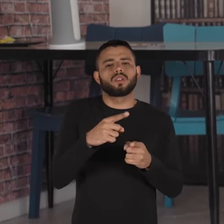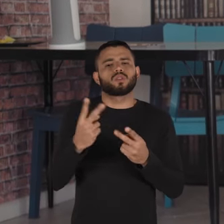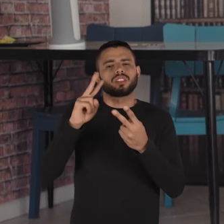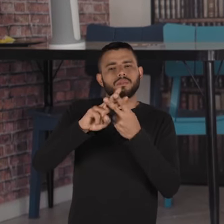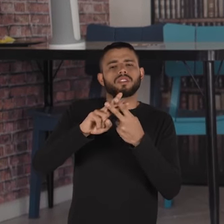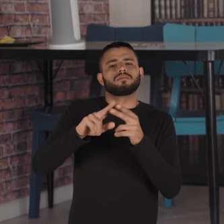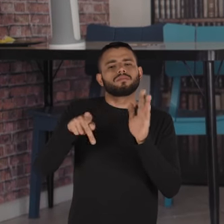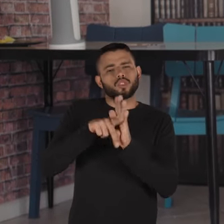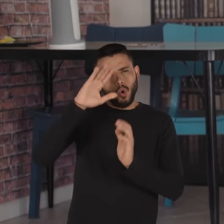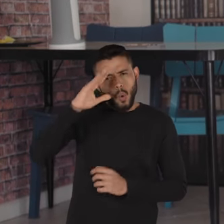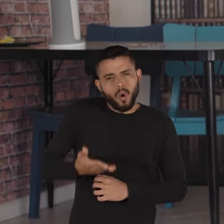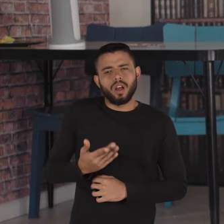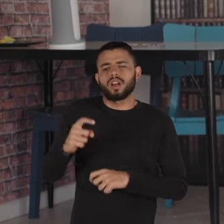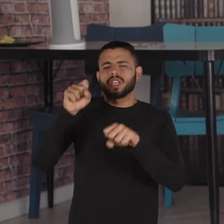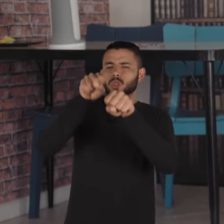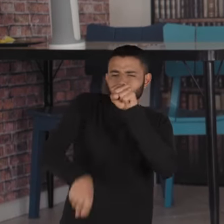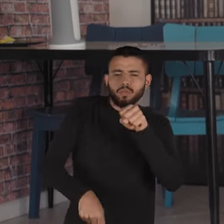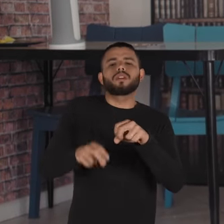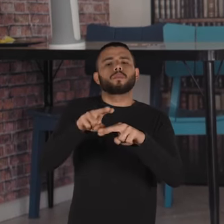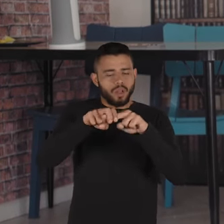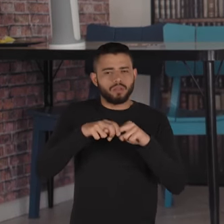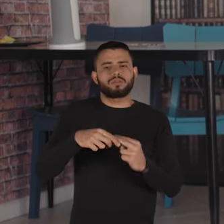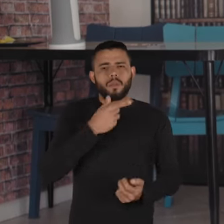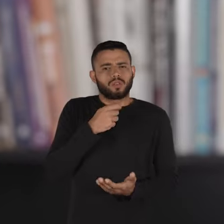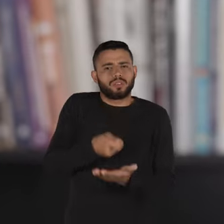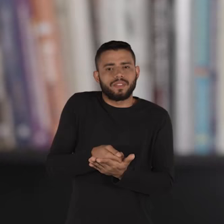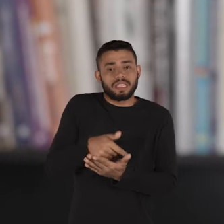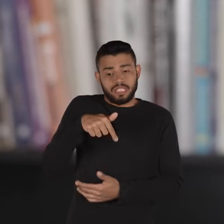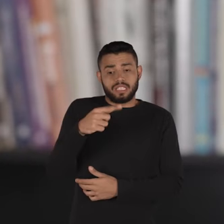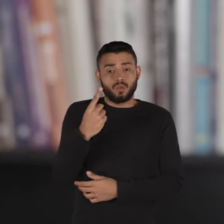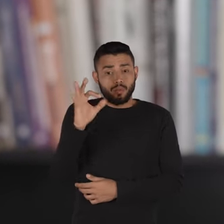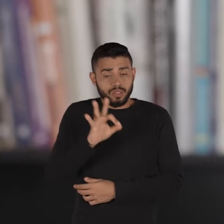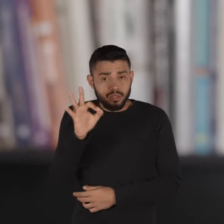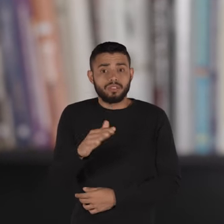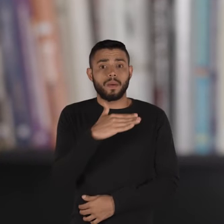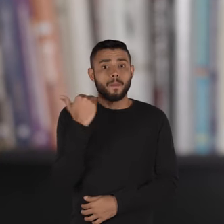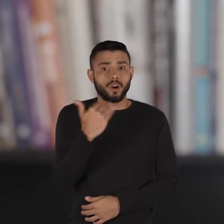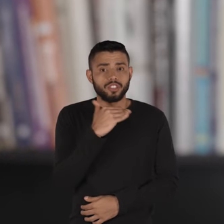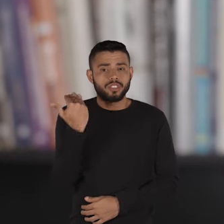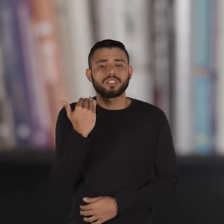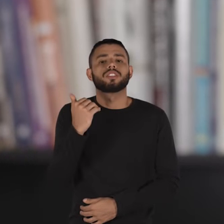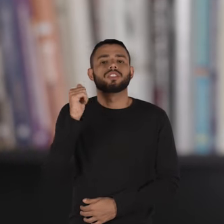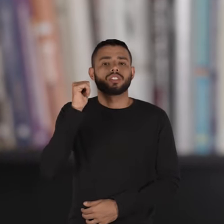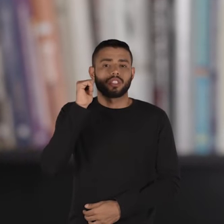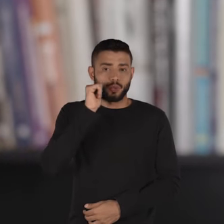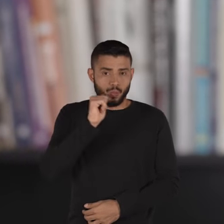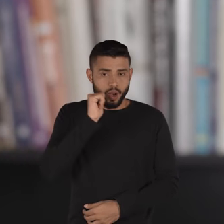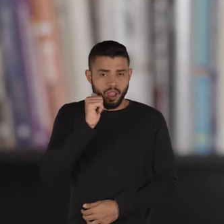honra são associados à masculinidade os estupros são relacionados à masculinidade 71% das mortes dos